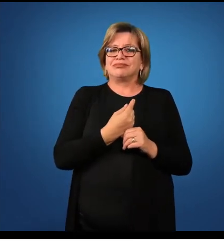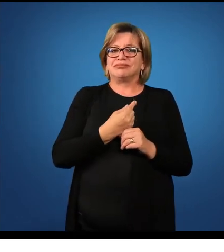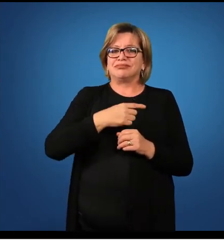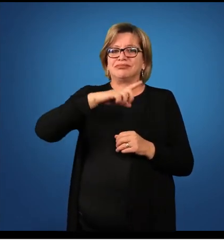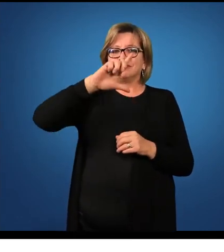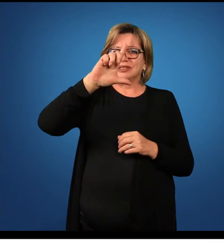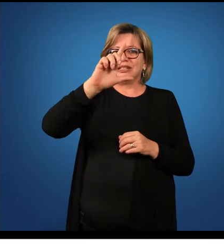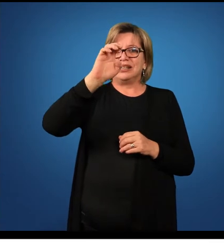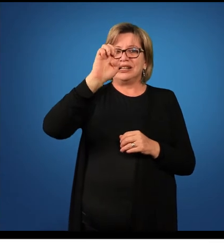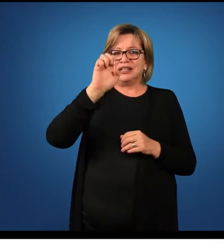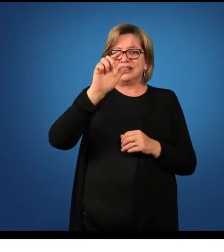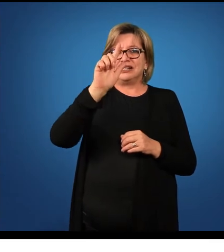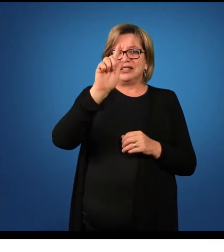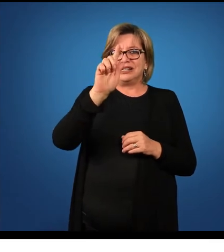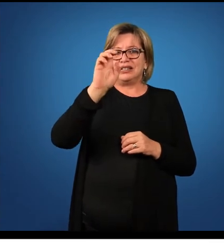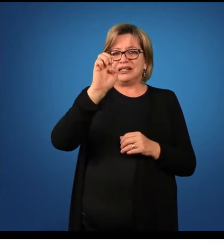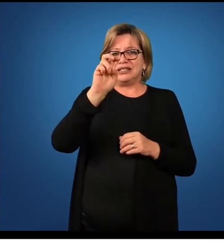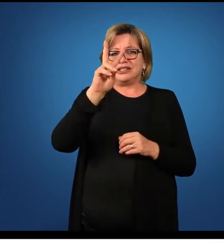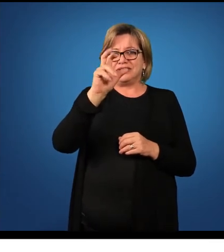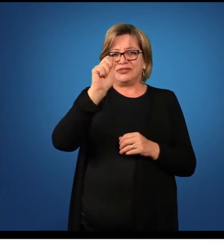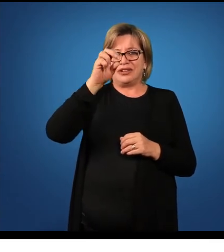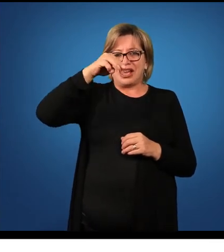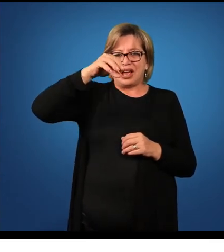dje, bamos.